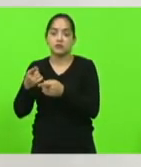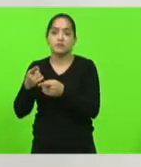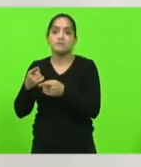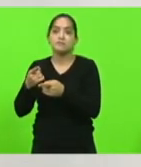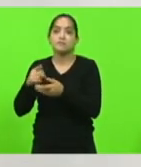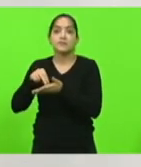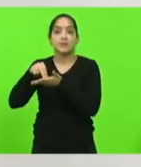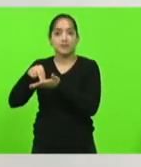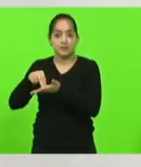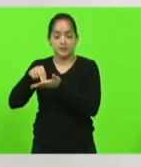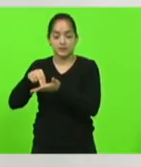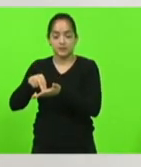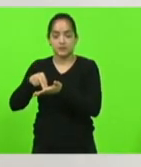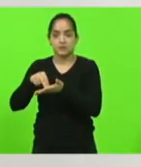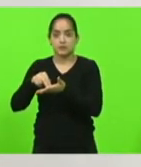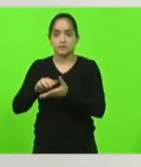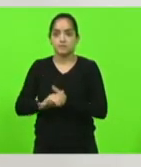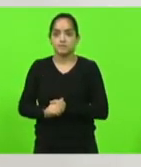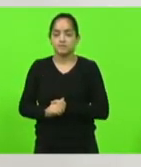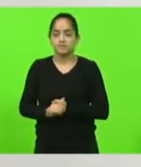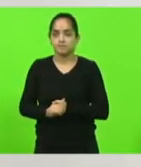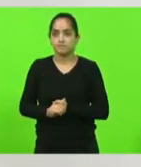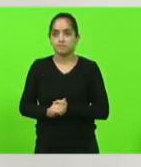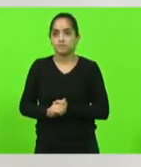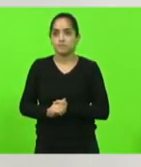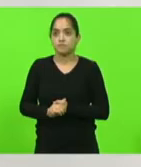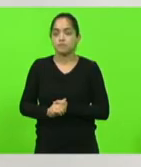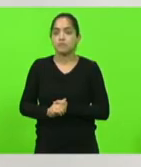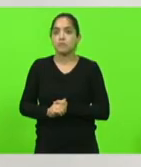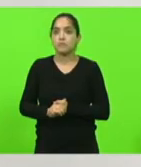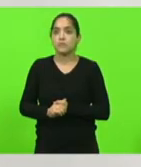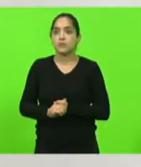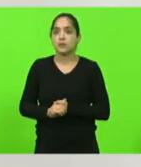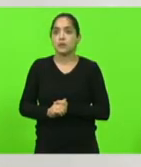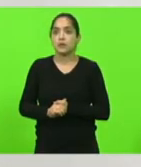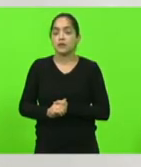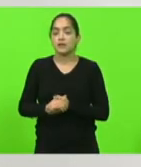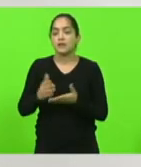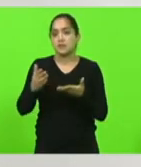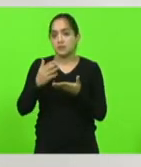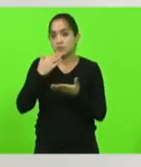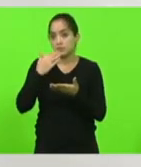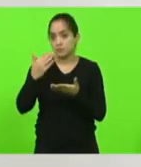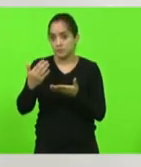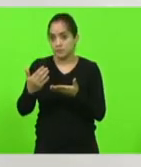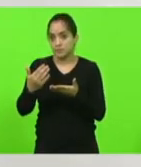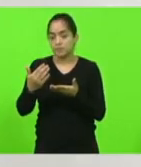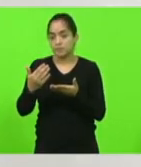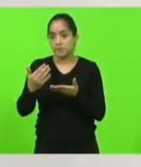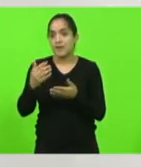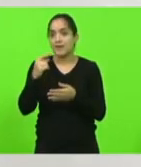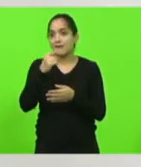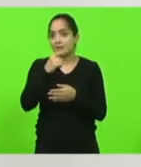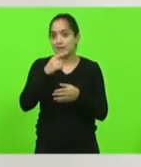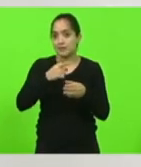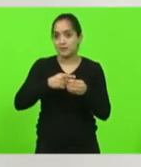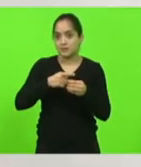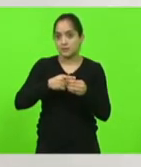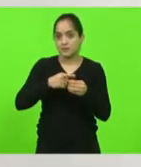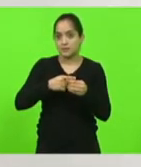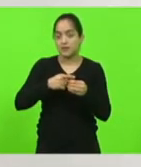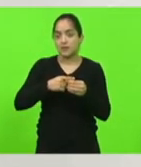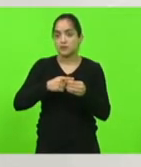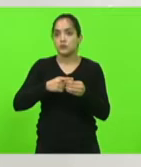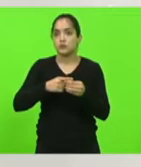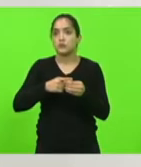nós vamos também nos próximos dias ter uma reivindicação lá em Doutor Pedrinho vamos fazer essa